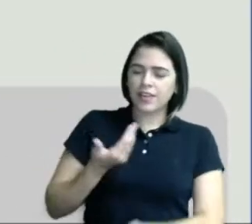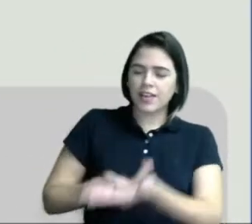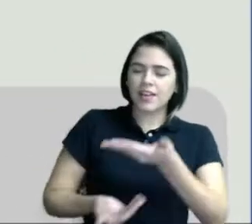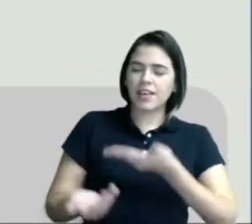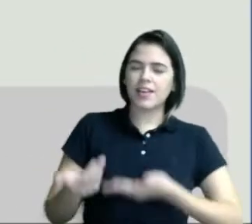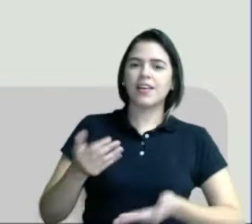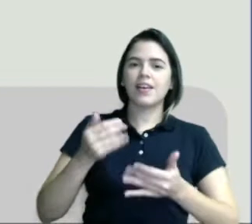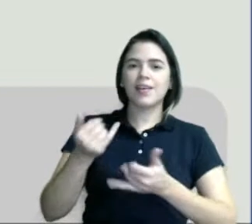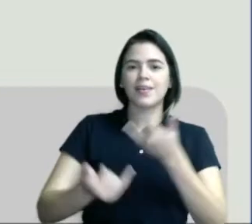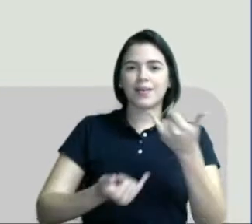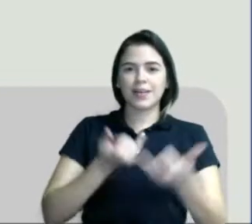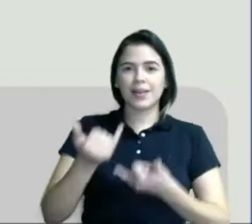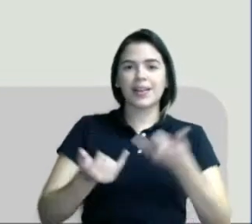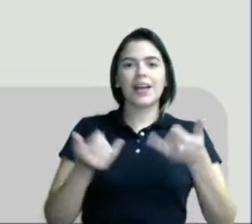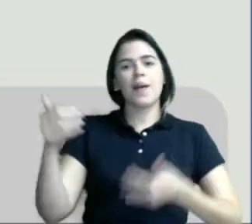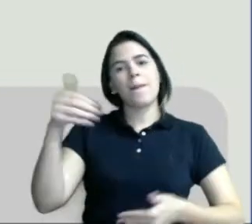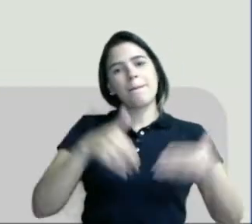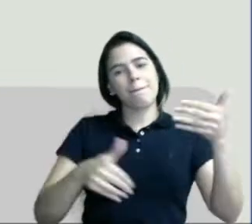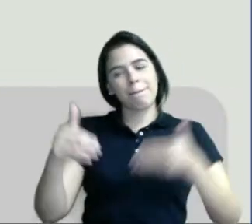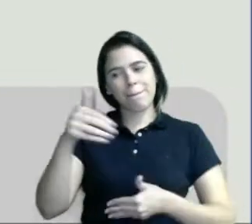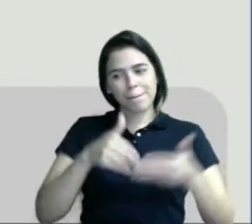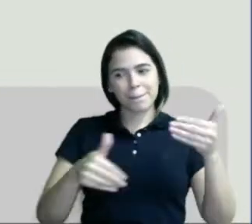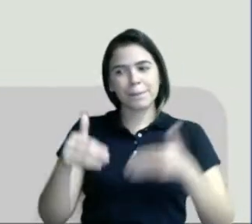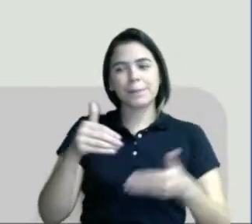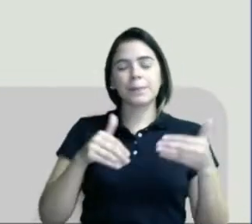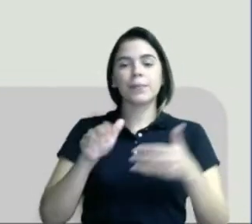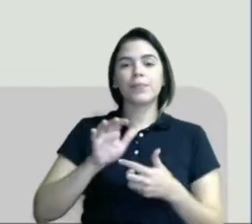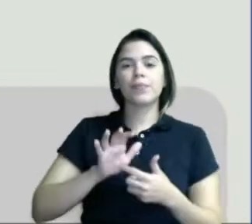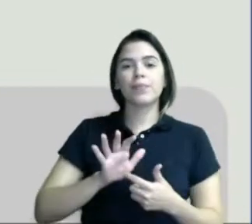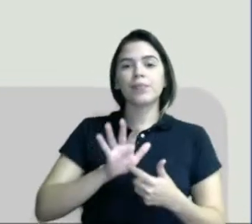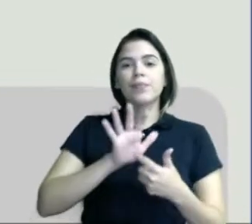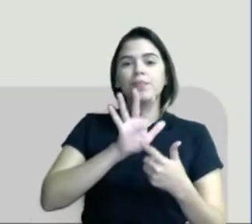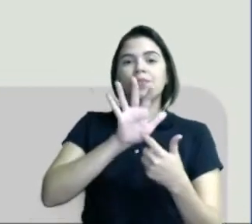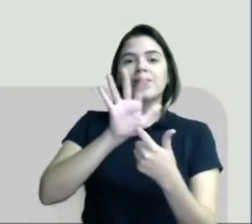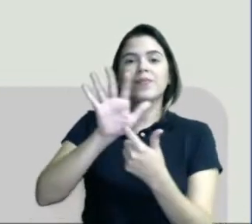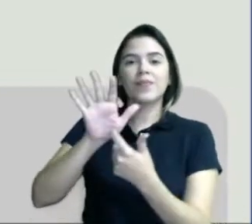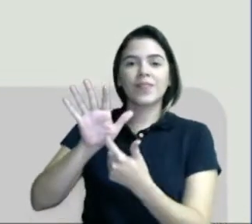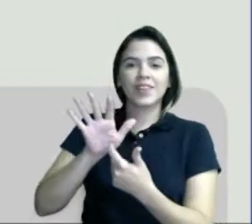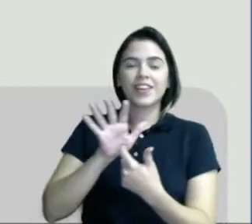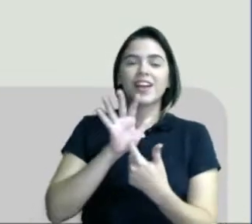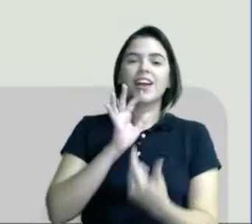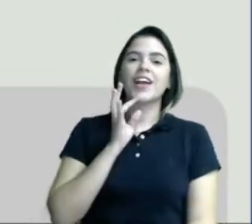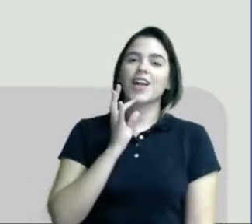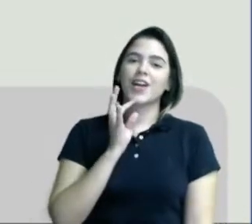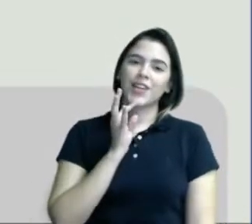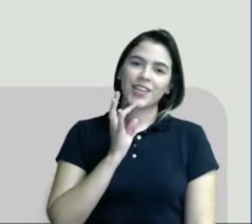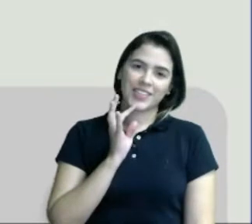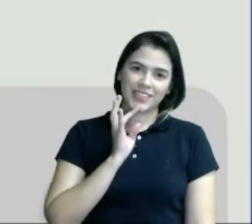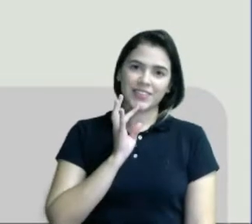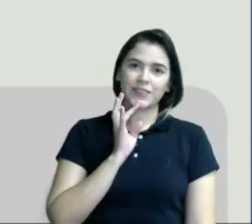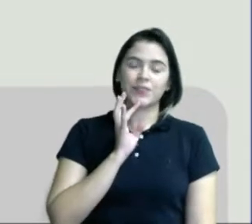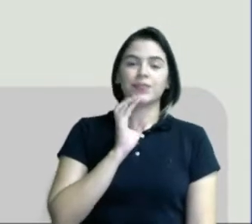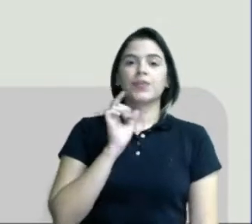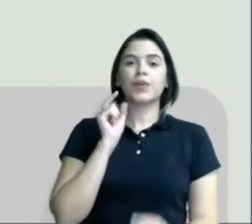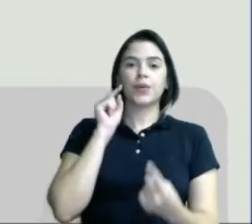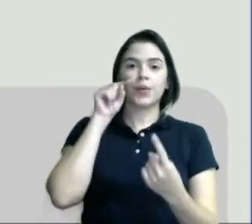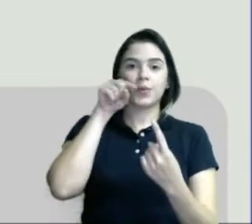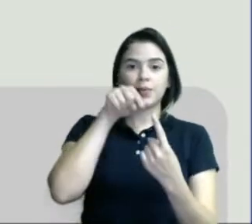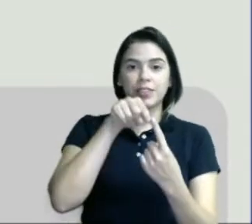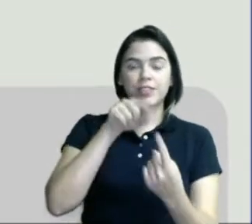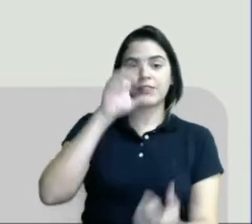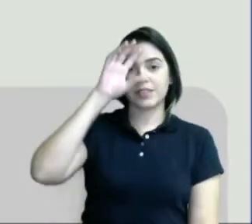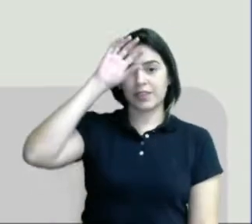brincar, participar, expressar e conhecer-se. E os objetivos de